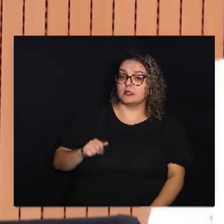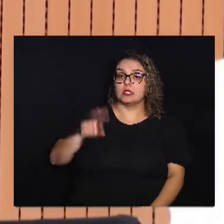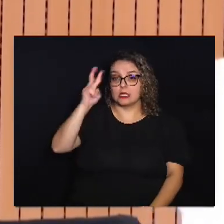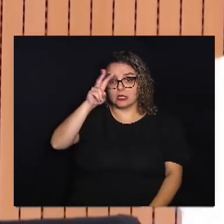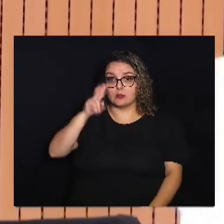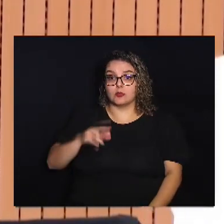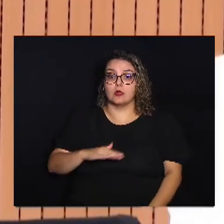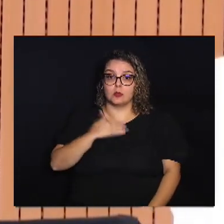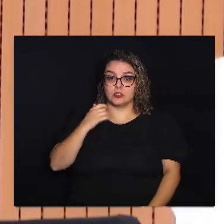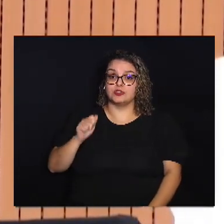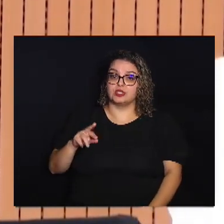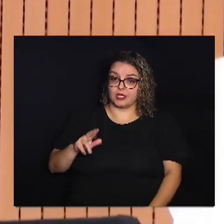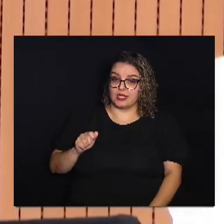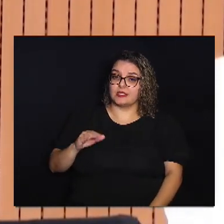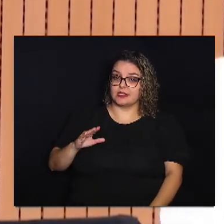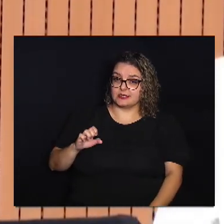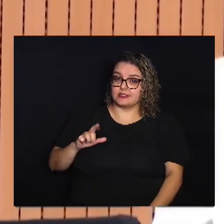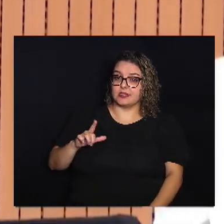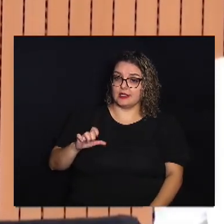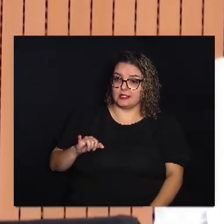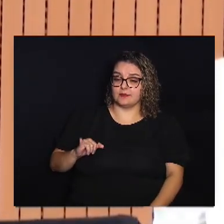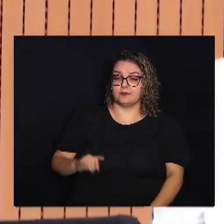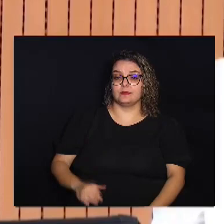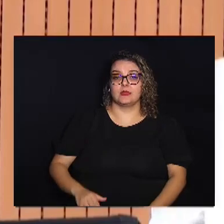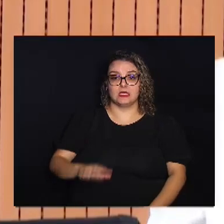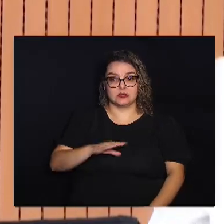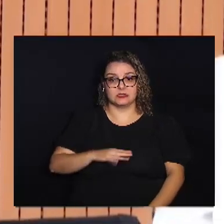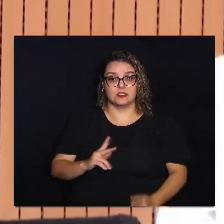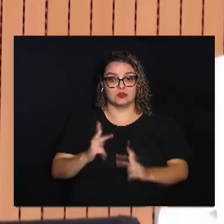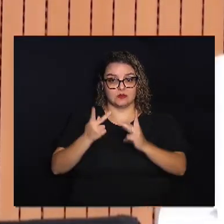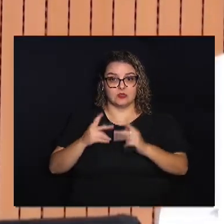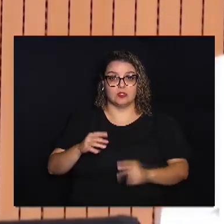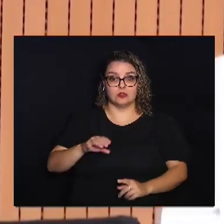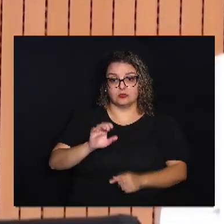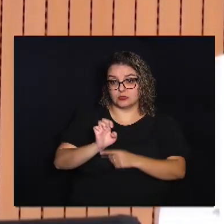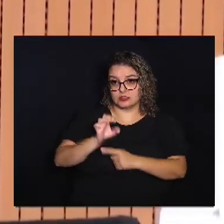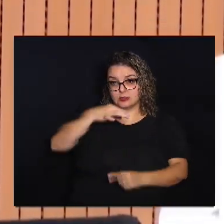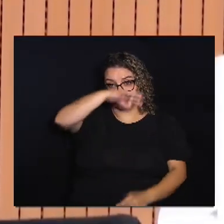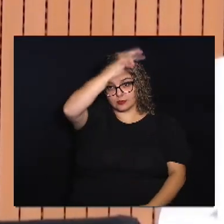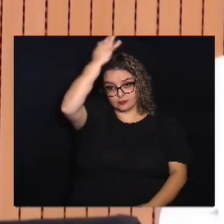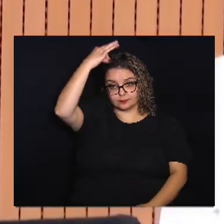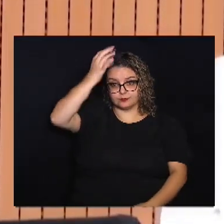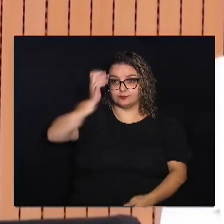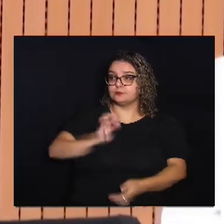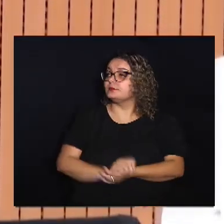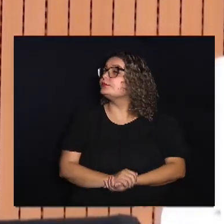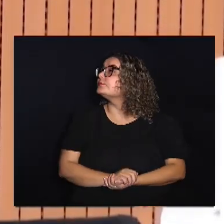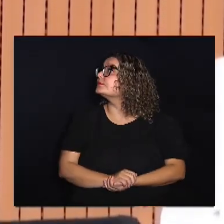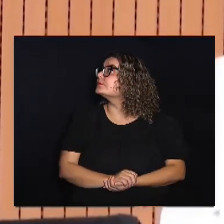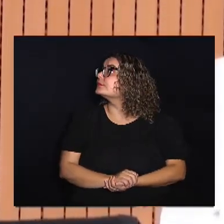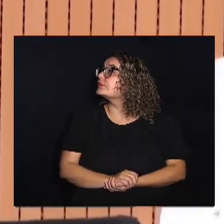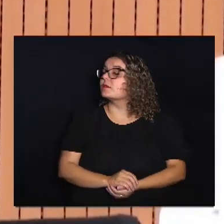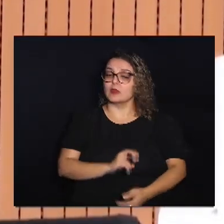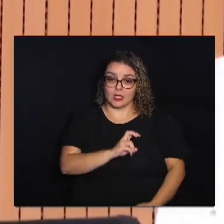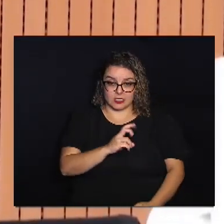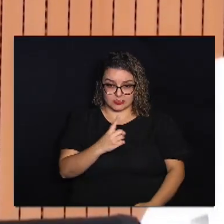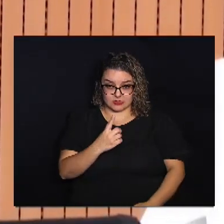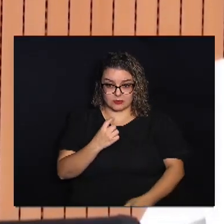Araceli Na cidade de Vitória No Espírito Santo Há 51 anos